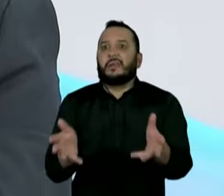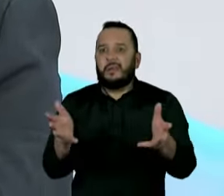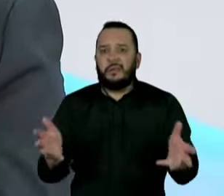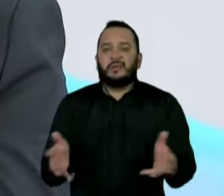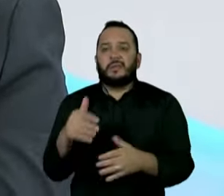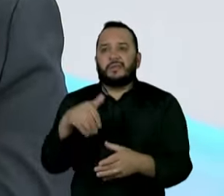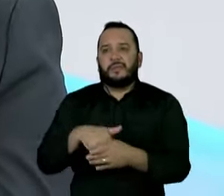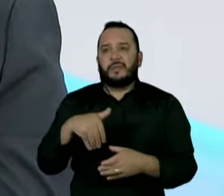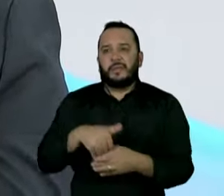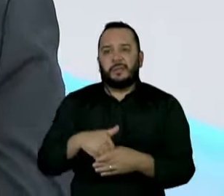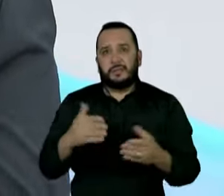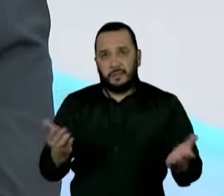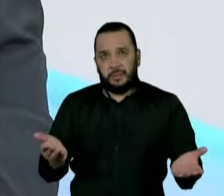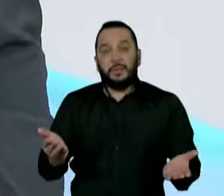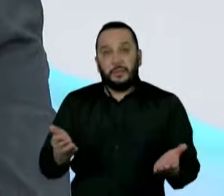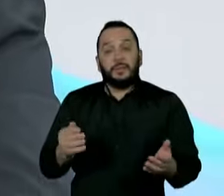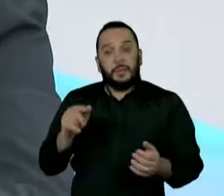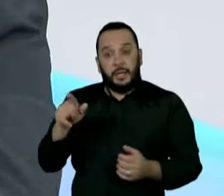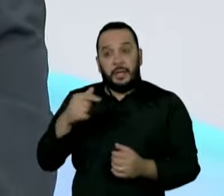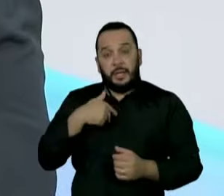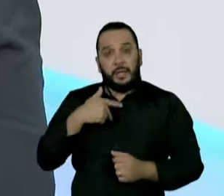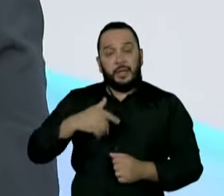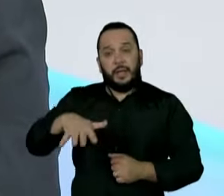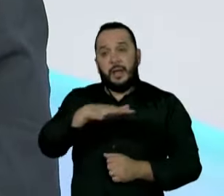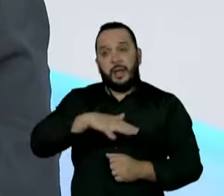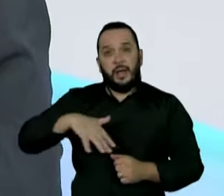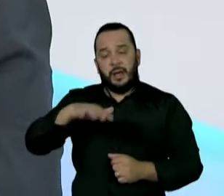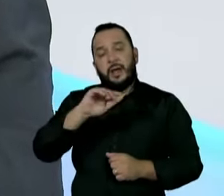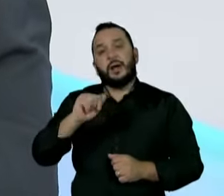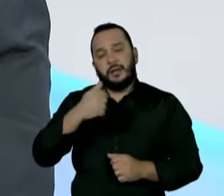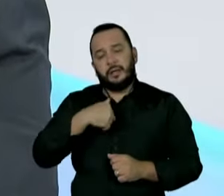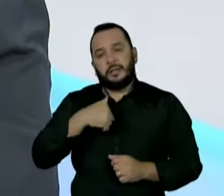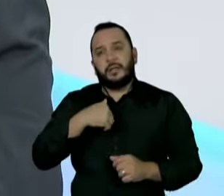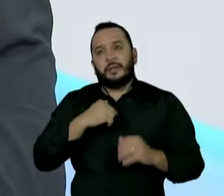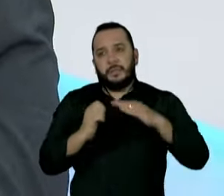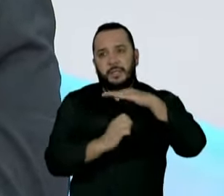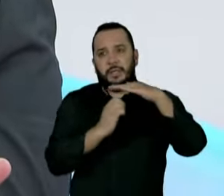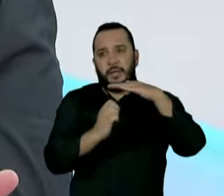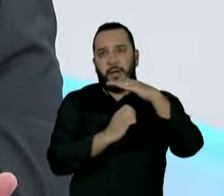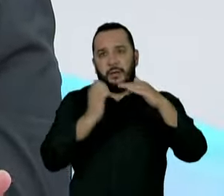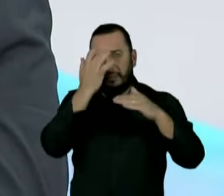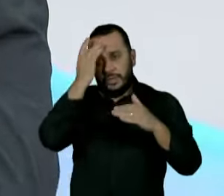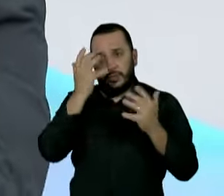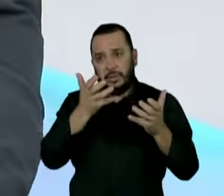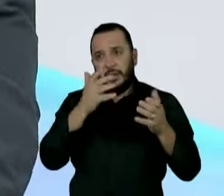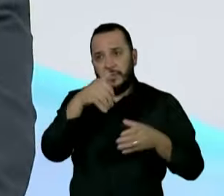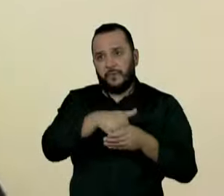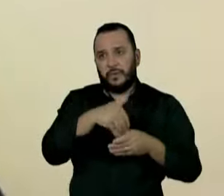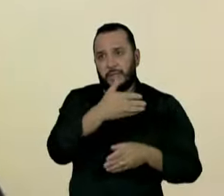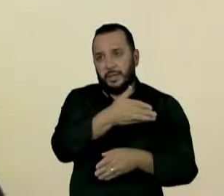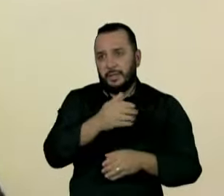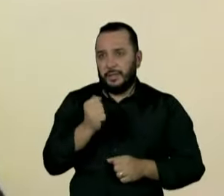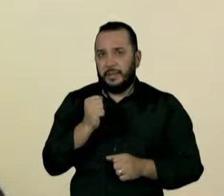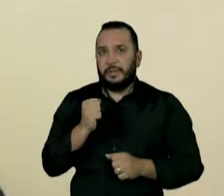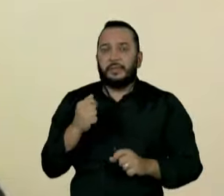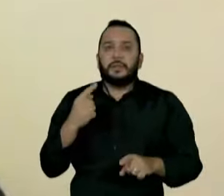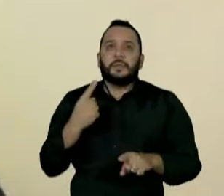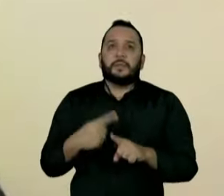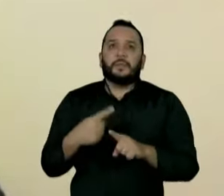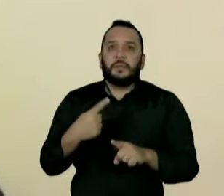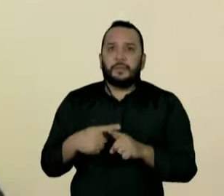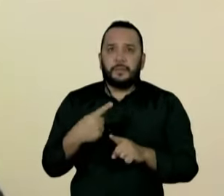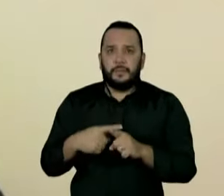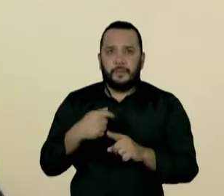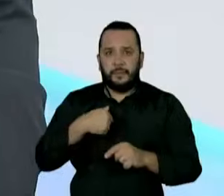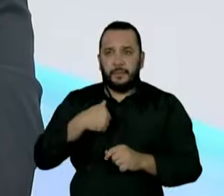se mantido aí, especialmente no mundo empresarial, num padrão alto de voto. Especialmente também porque o